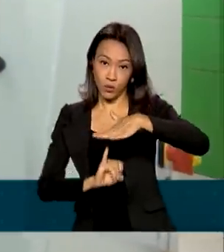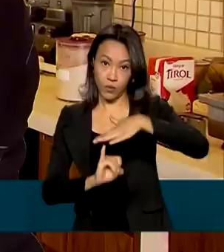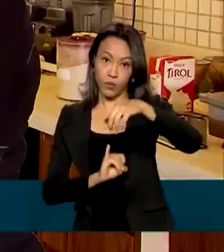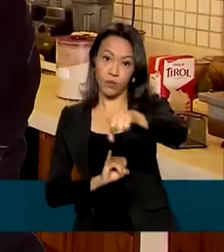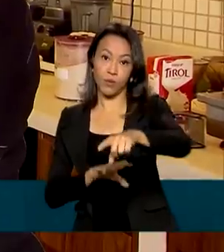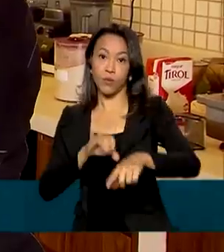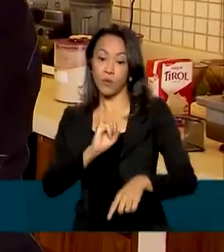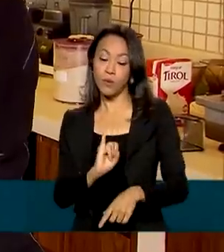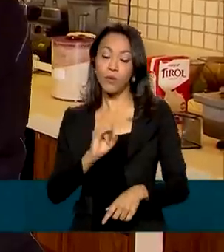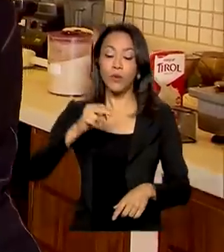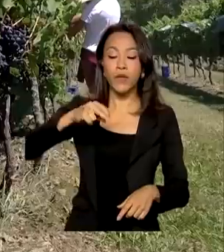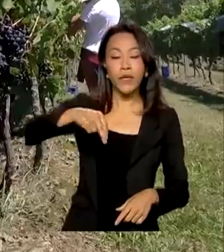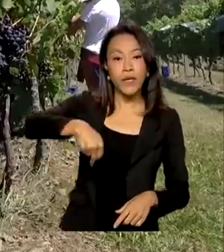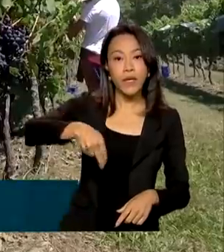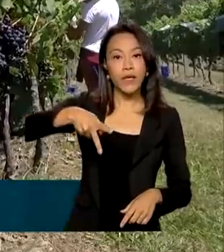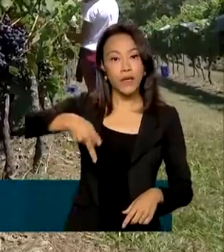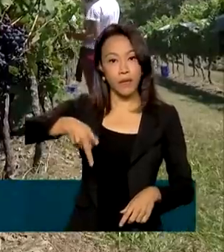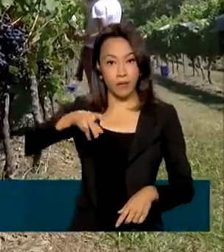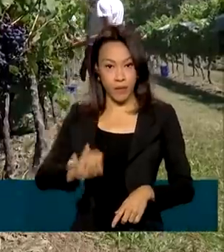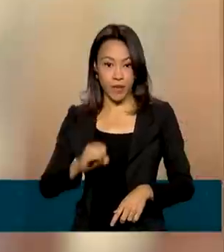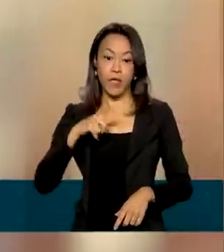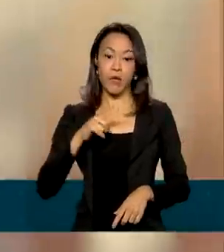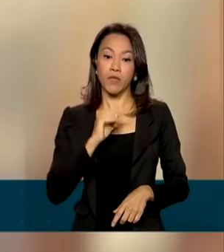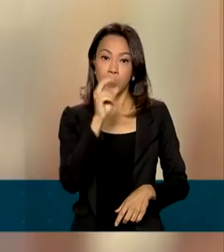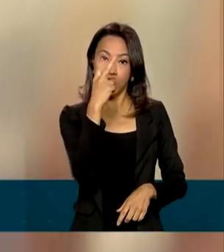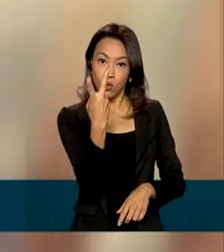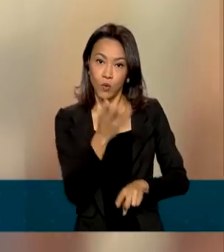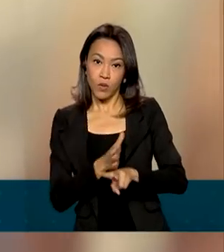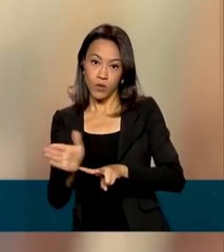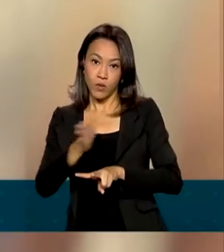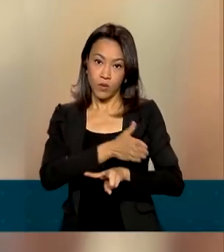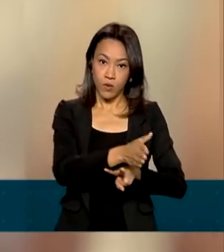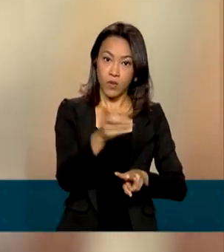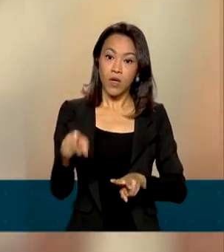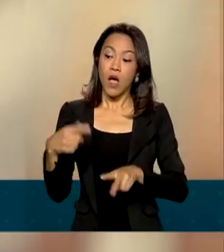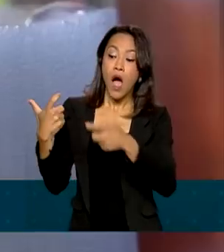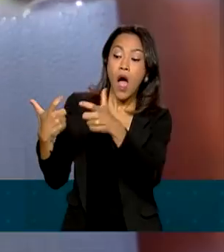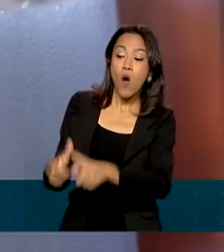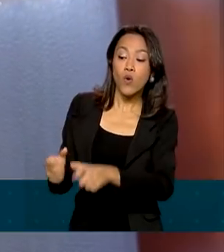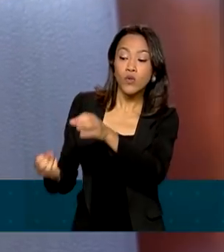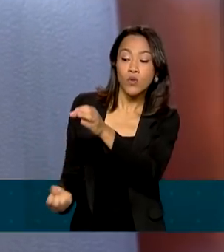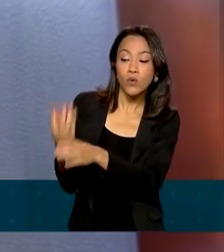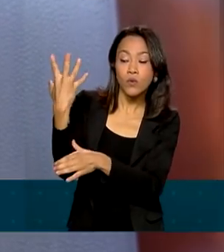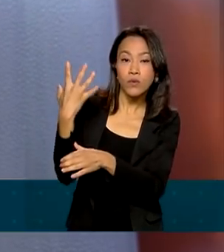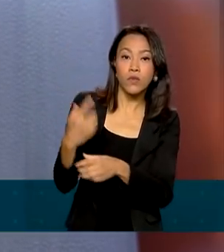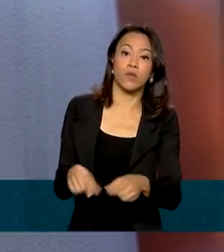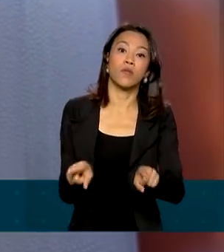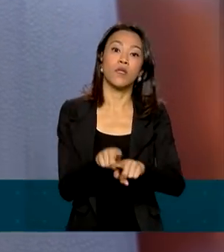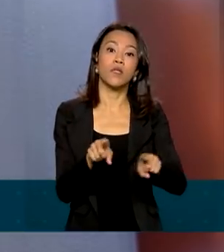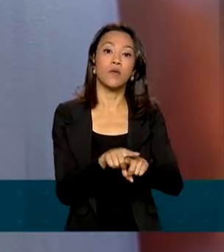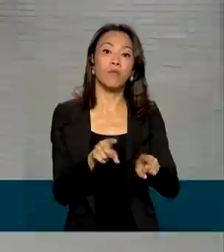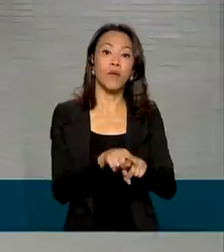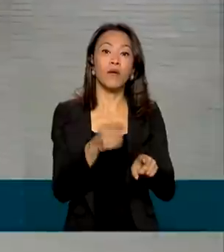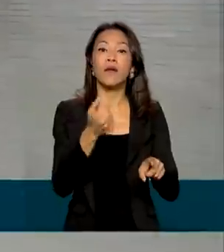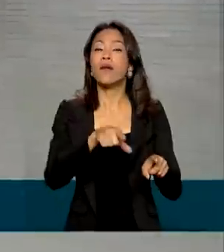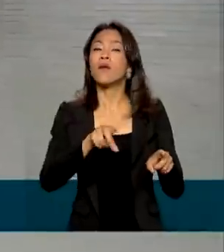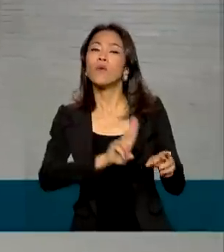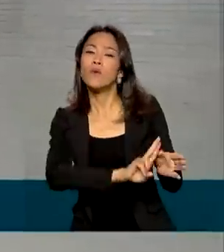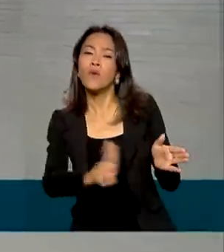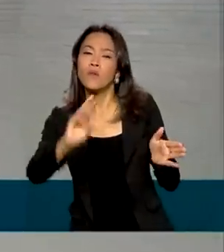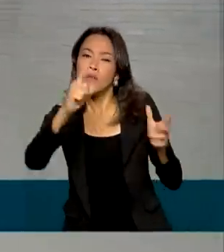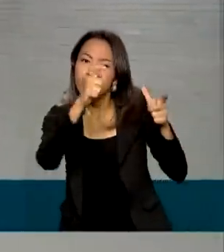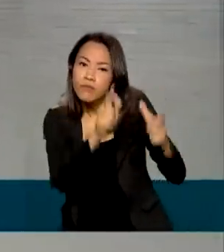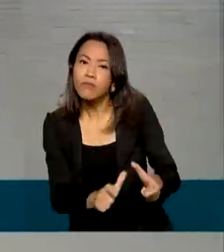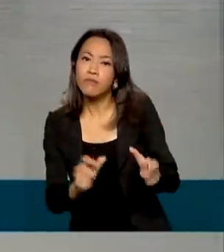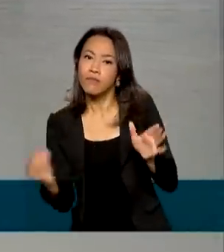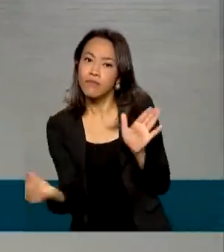INPE, e pode ser de duas espécies, indicação de procedência e denominação de origem. O Ministério